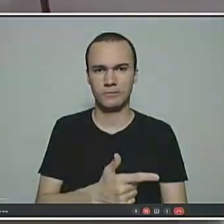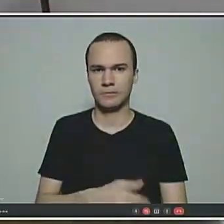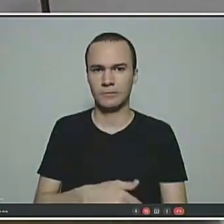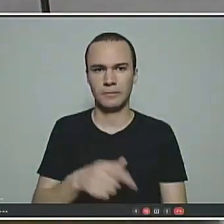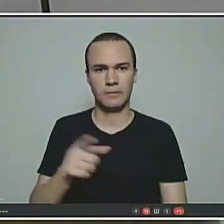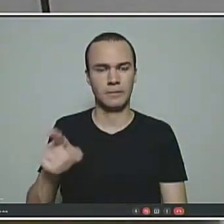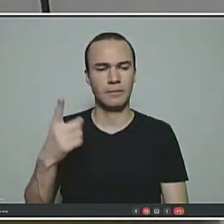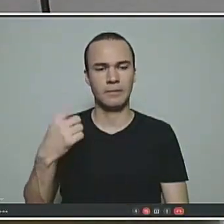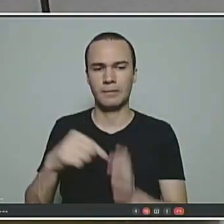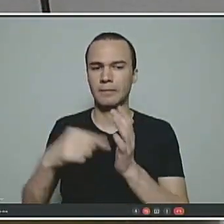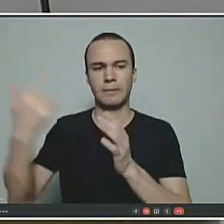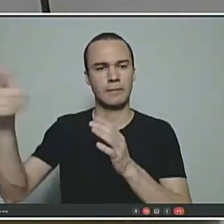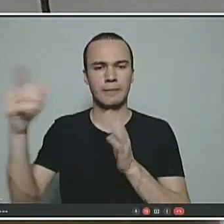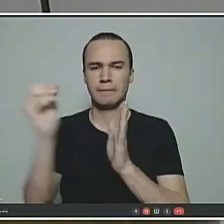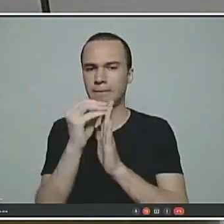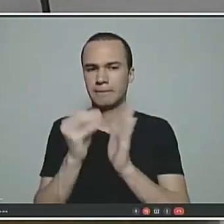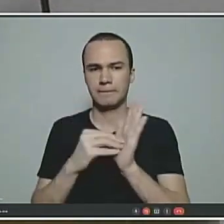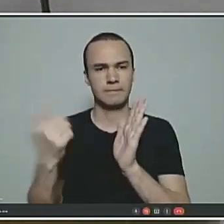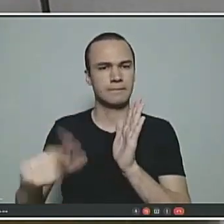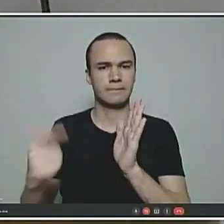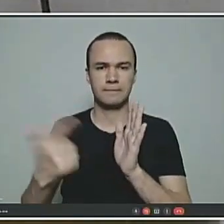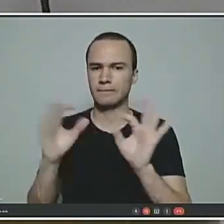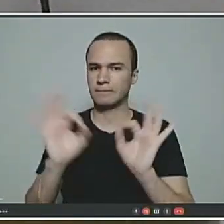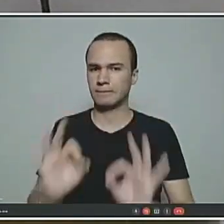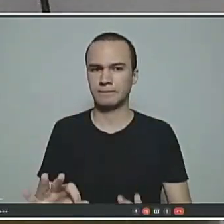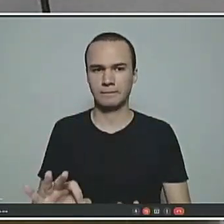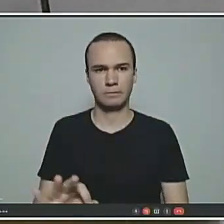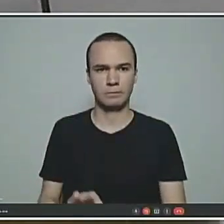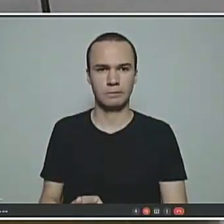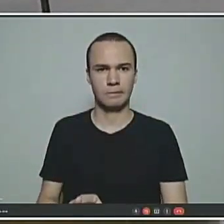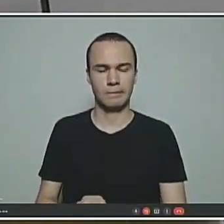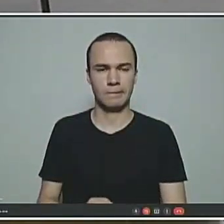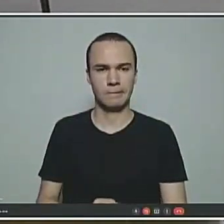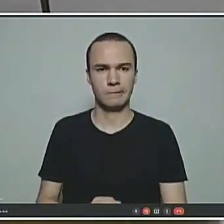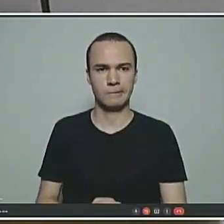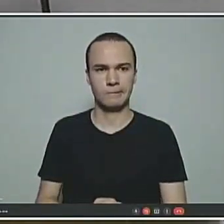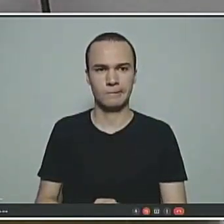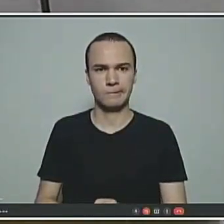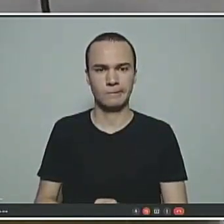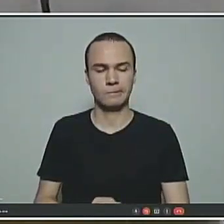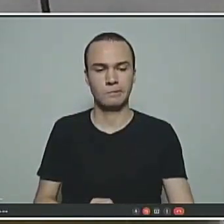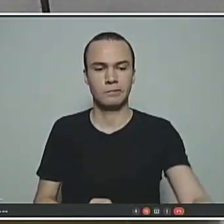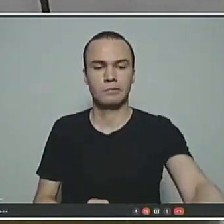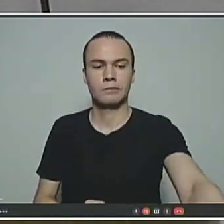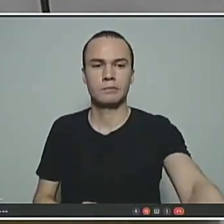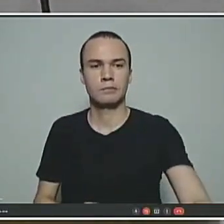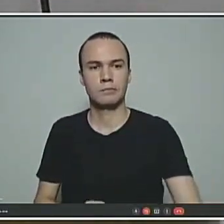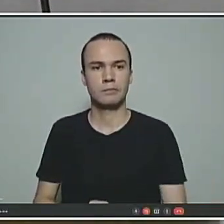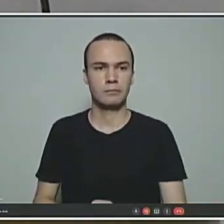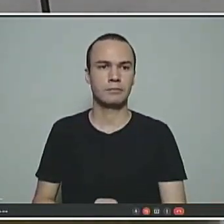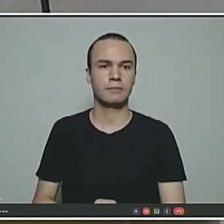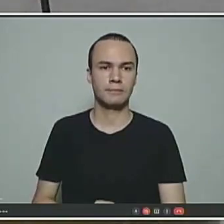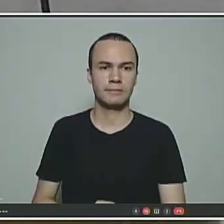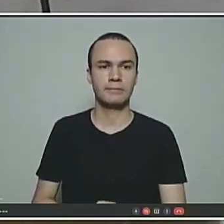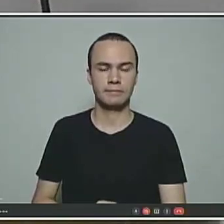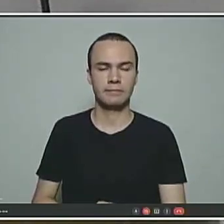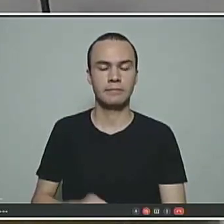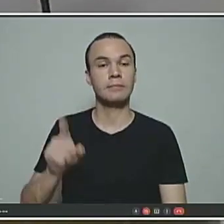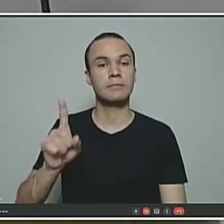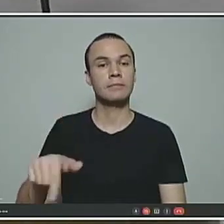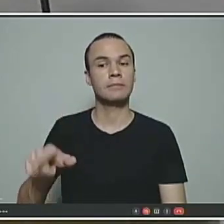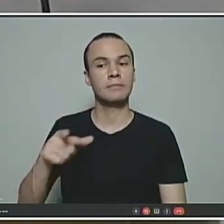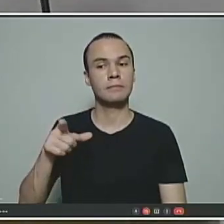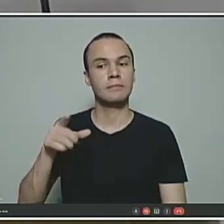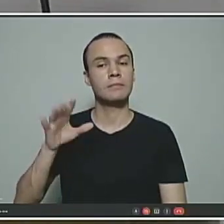não vi em nenhum ordenamento jurídico previdenciário esse instituto. Procurei e não achei. Serão computados